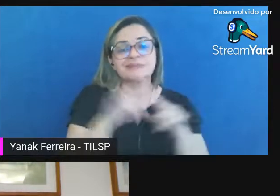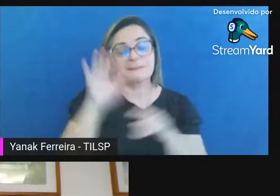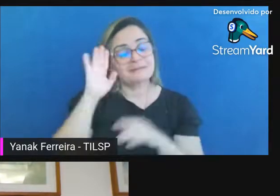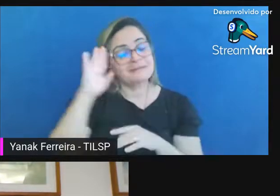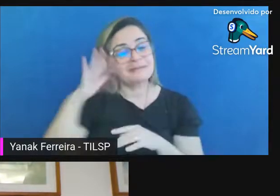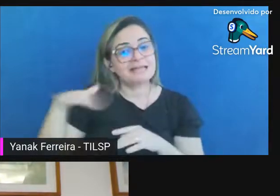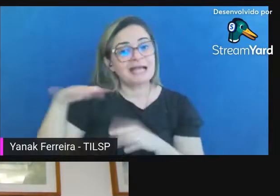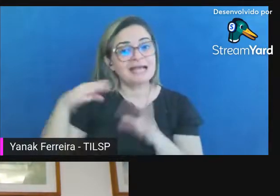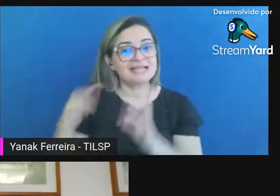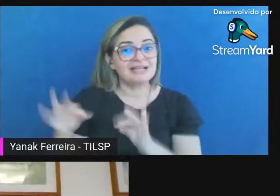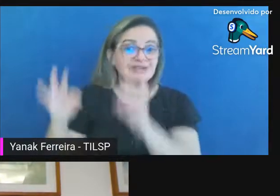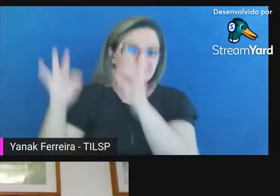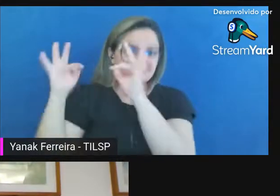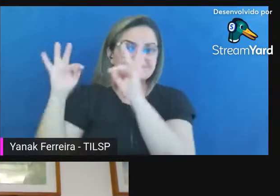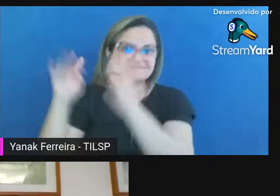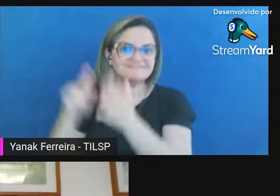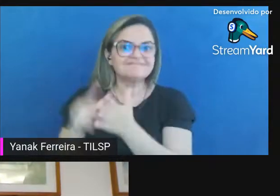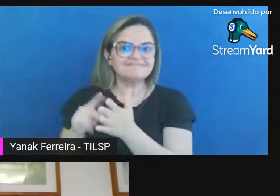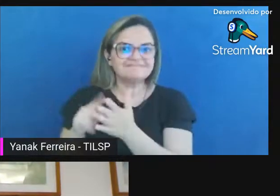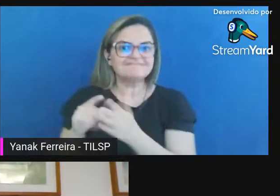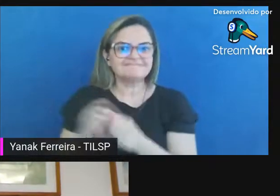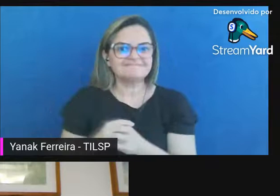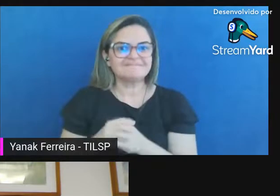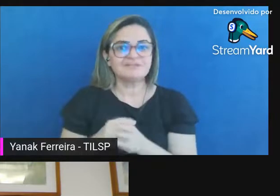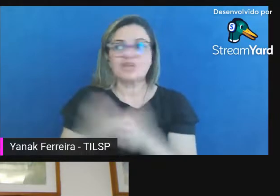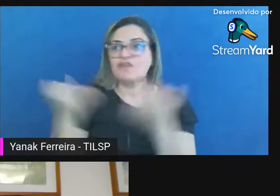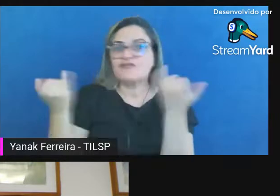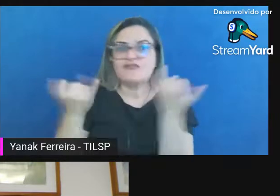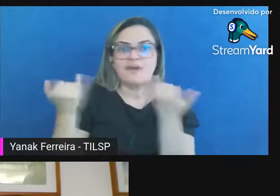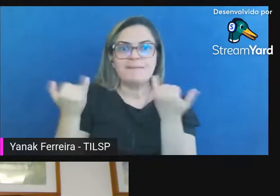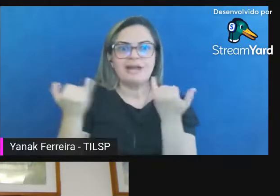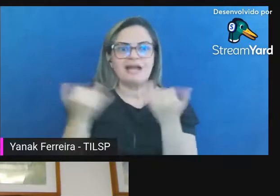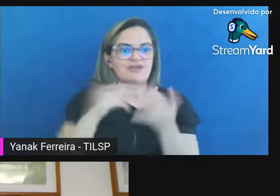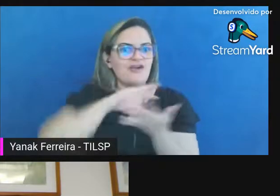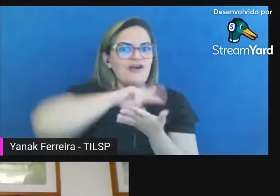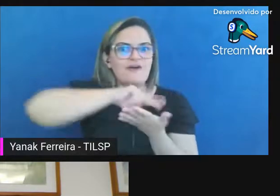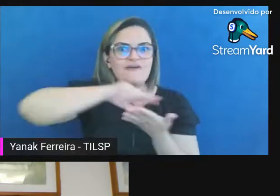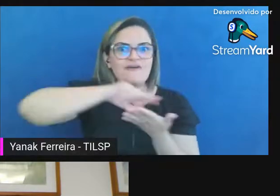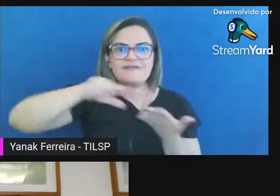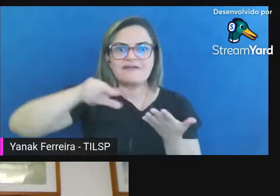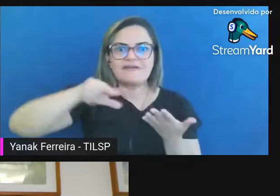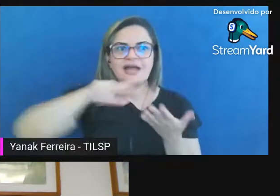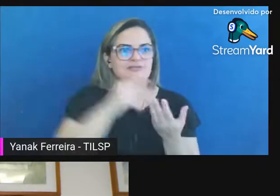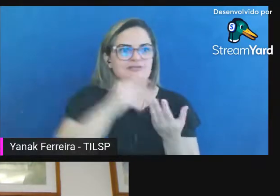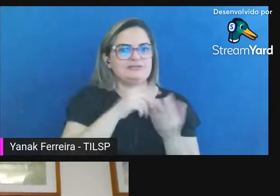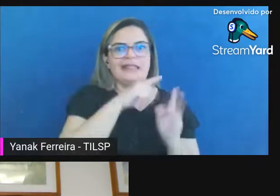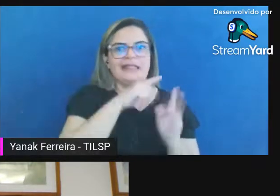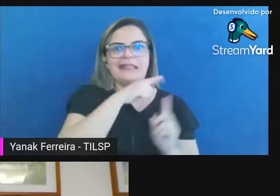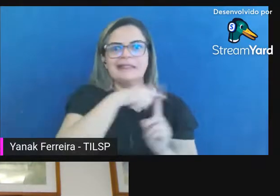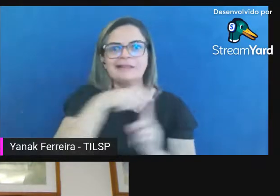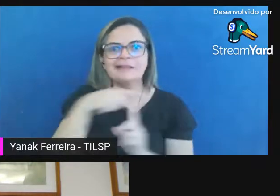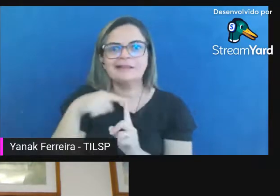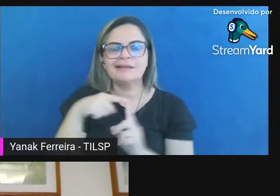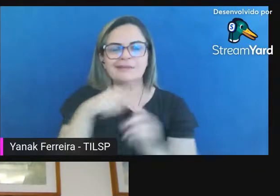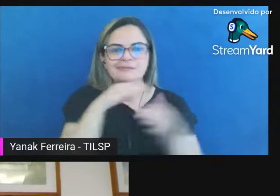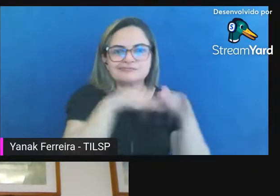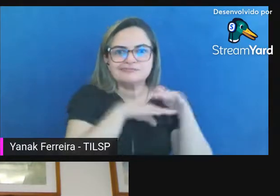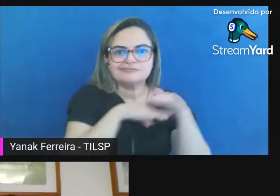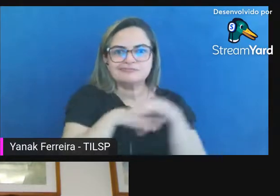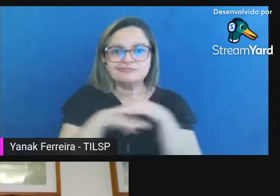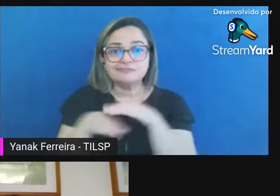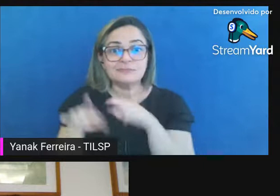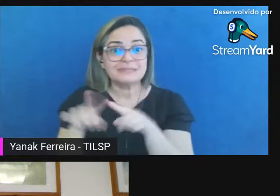ocorrem também aí a multiplicidade de formatos esses desafios mas também trabalhando aí com a geração